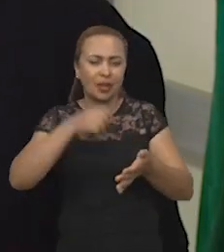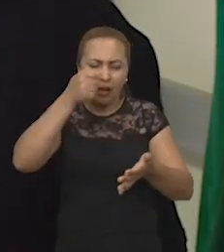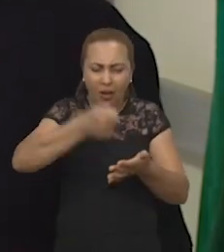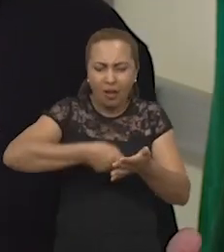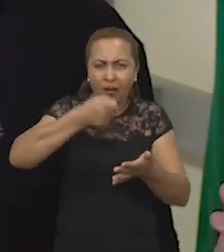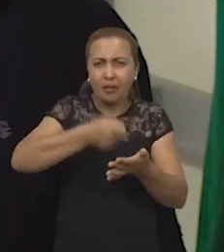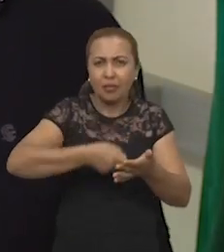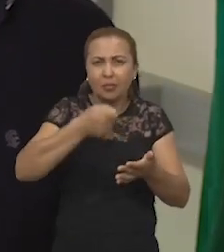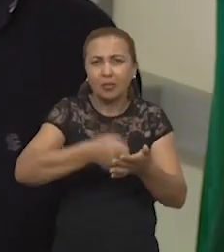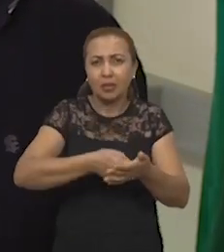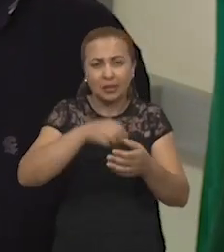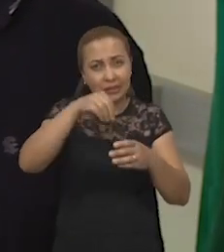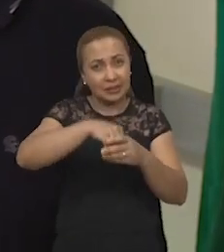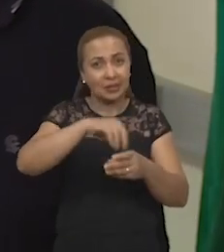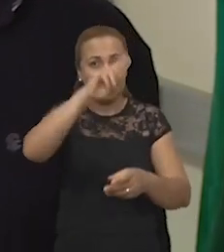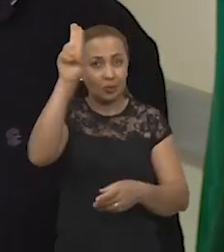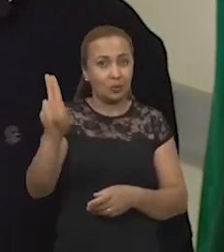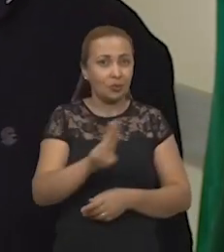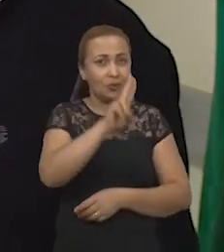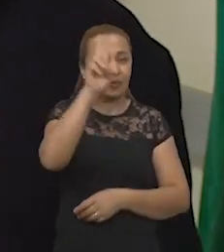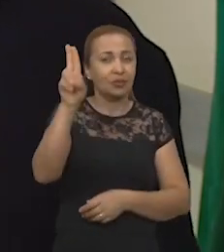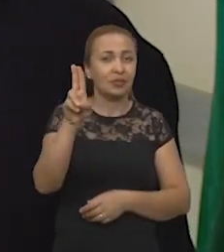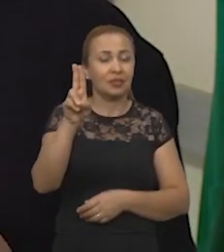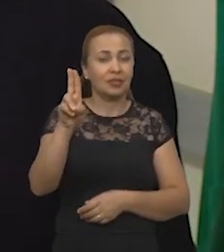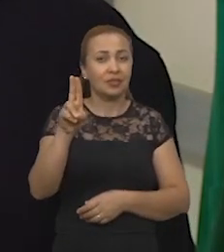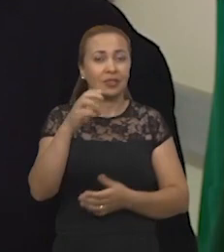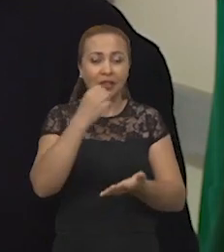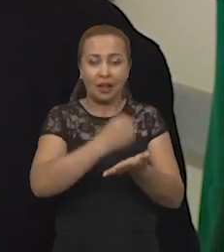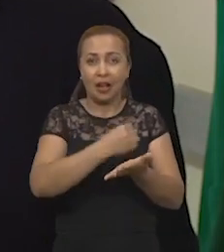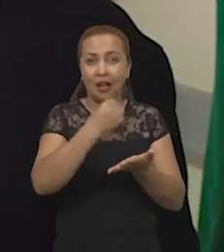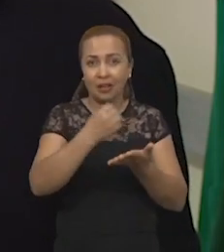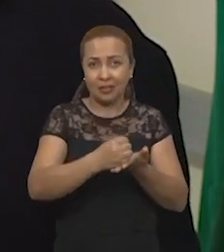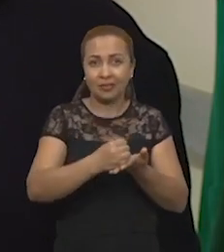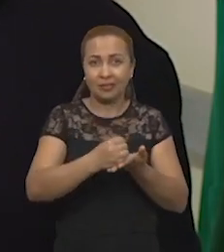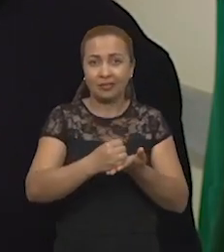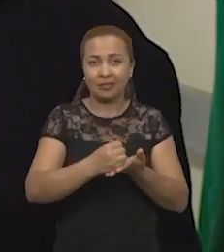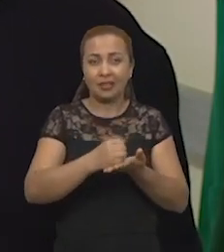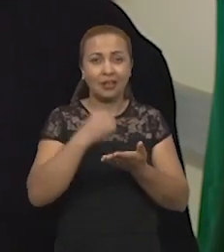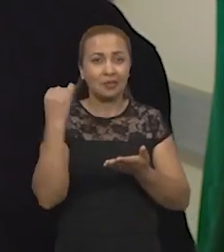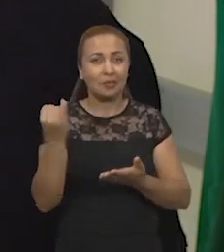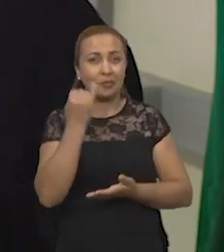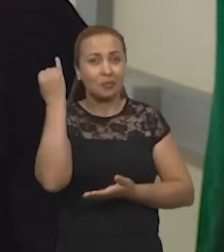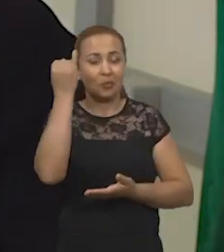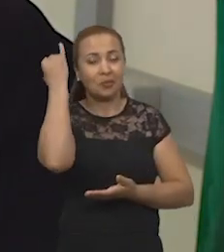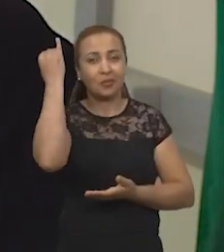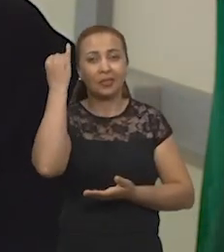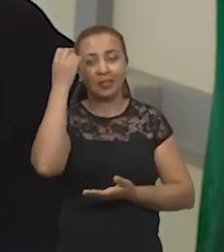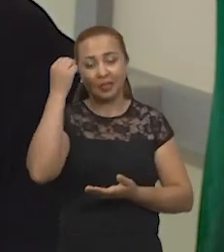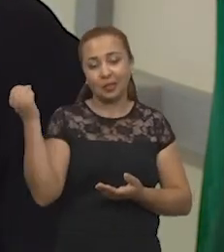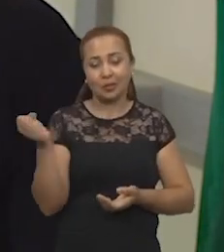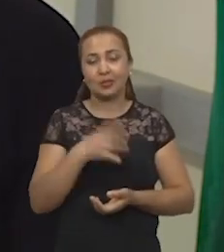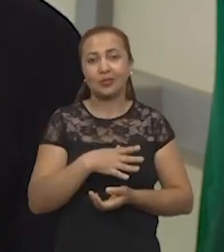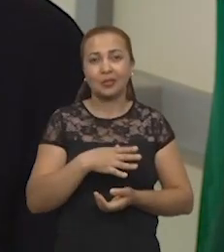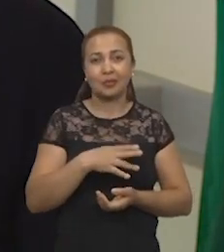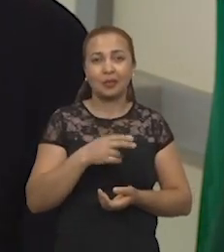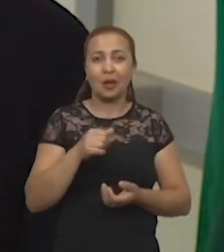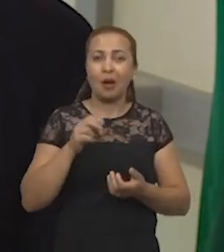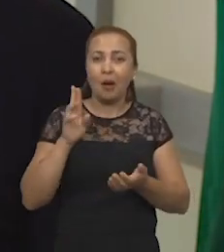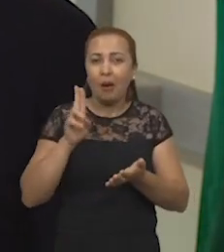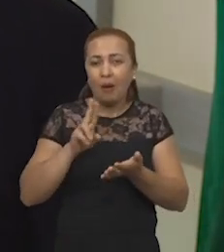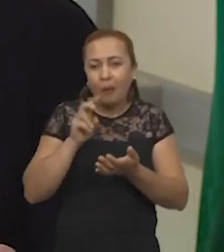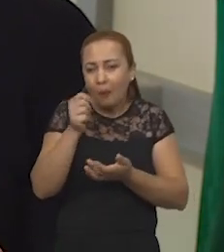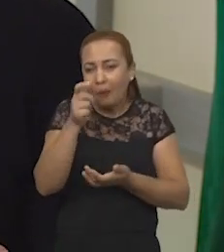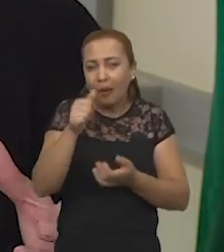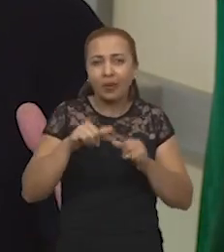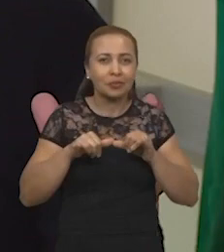robusta que é feita nas universidades. Então a carta patente é uma parte da inovação, é um pé no mercado.